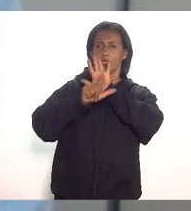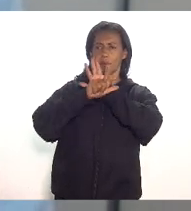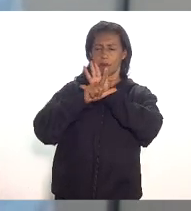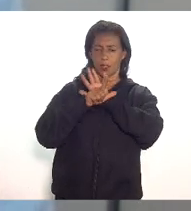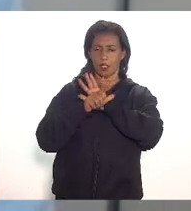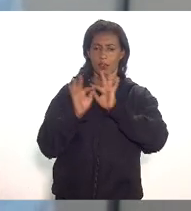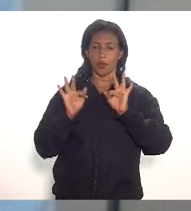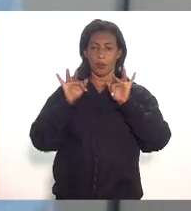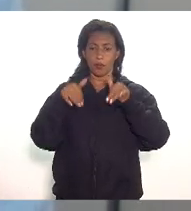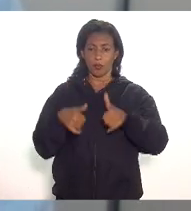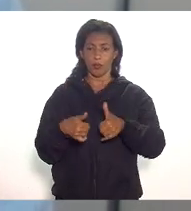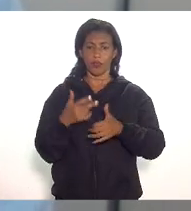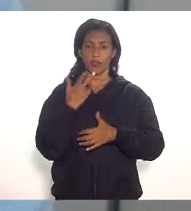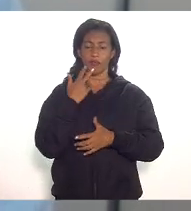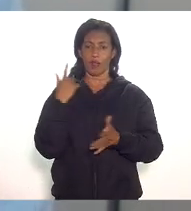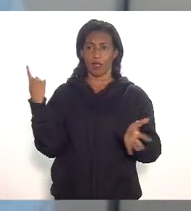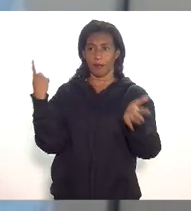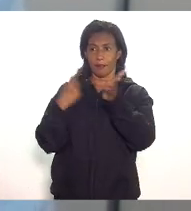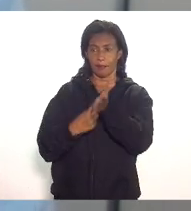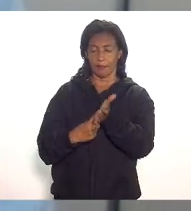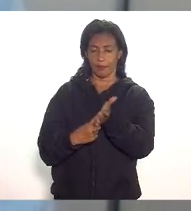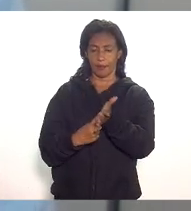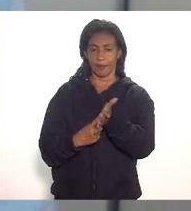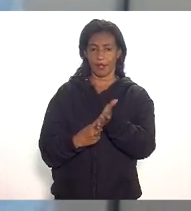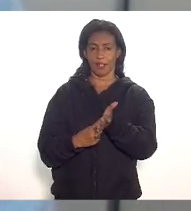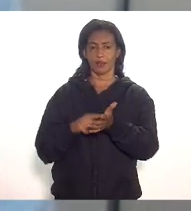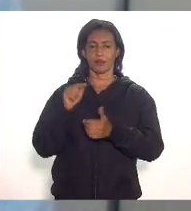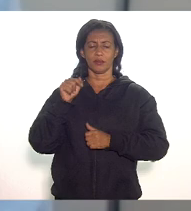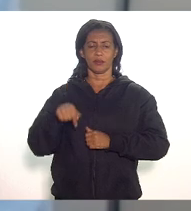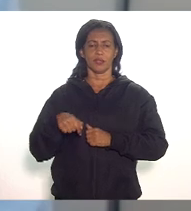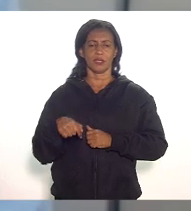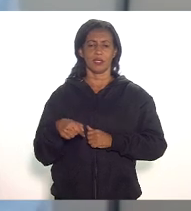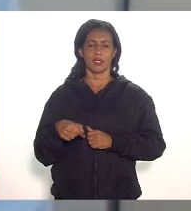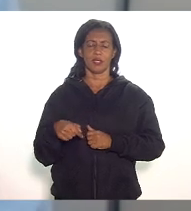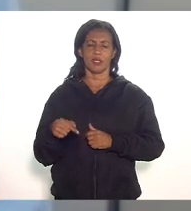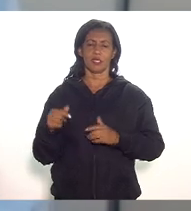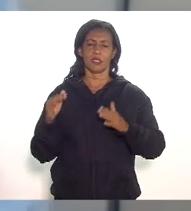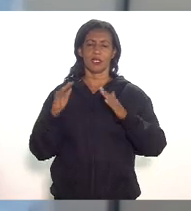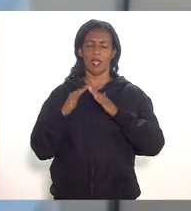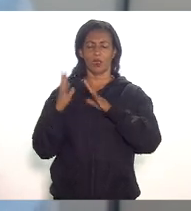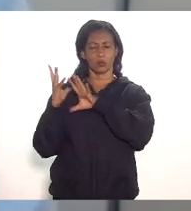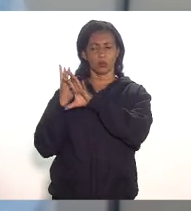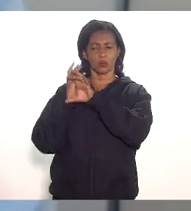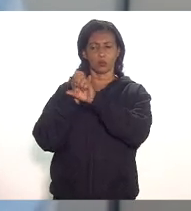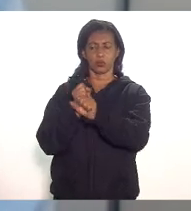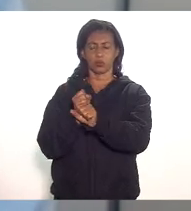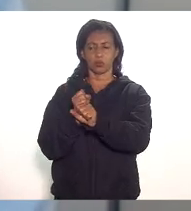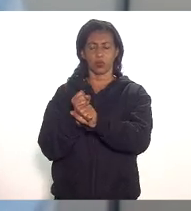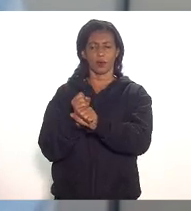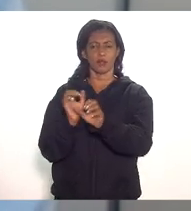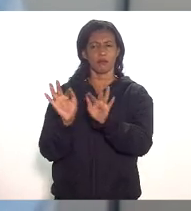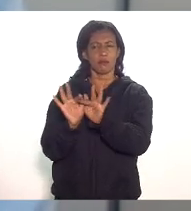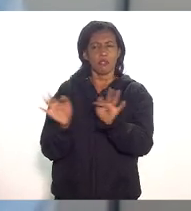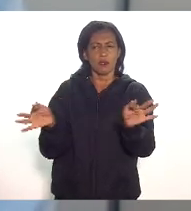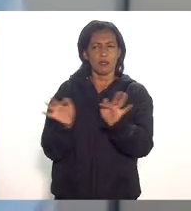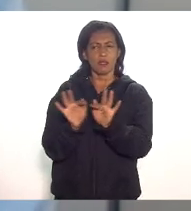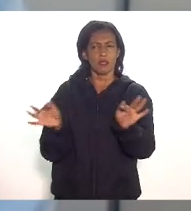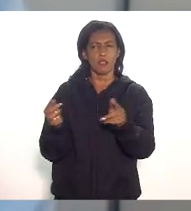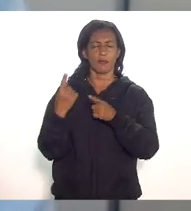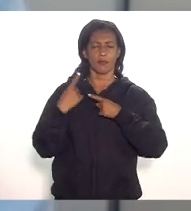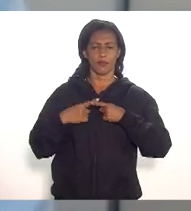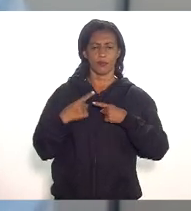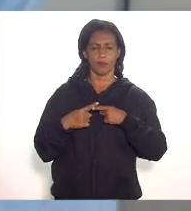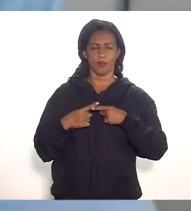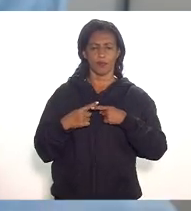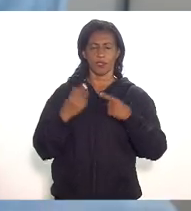destacar que em relação ao cálculo de impacto nesse caso eu acho que o cálculo é muito simples porque a